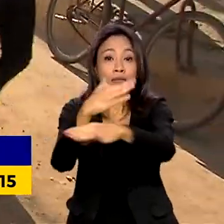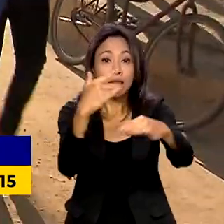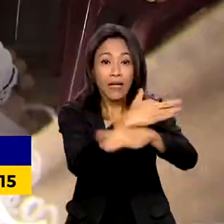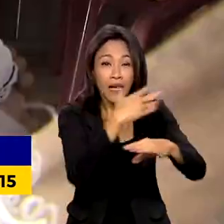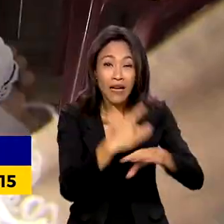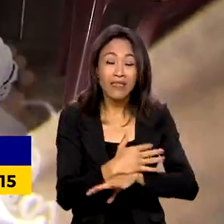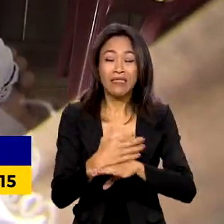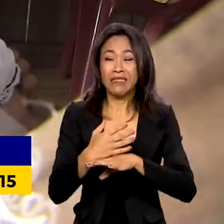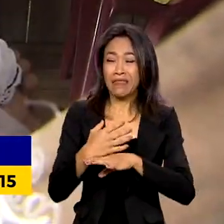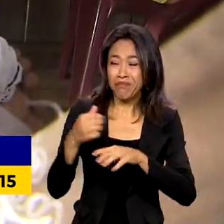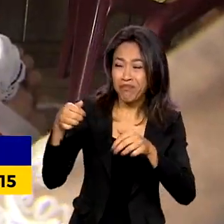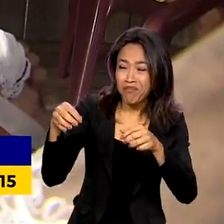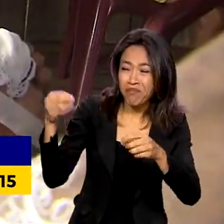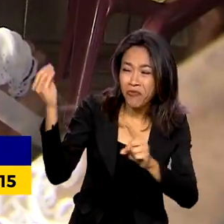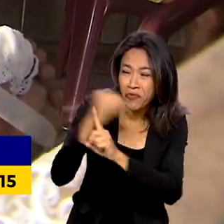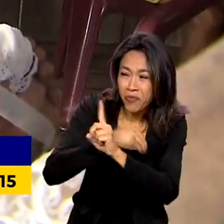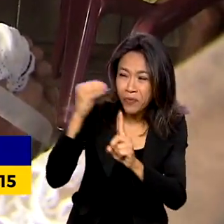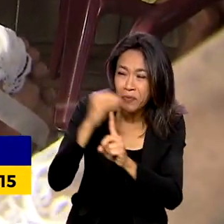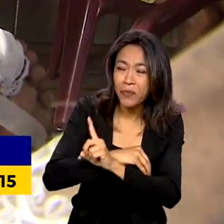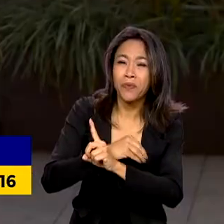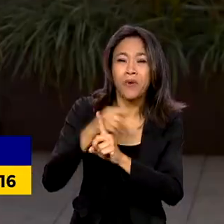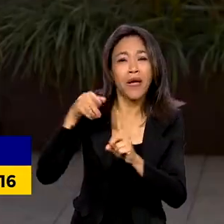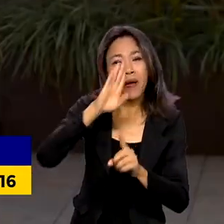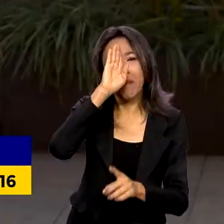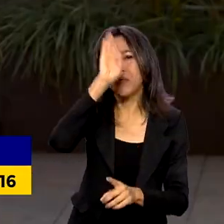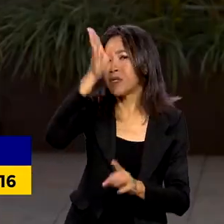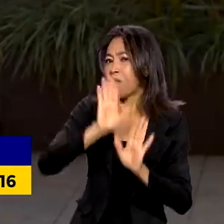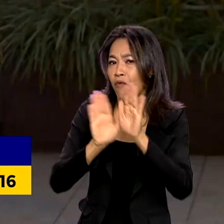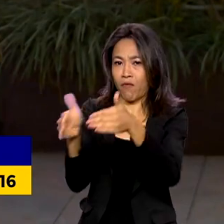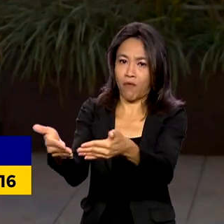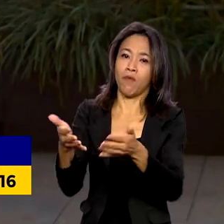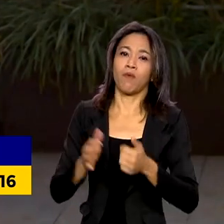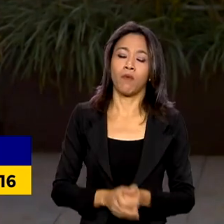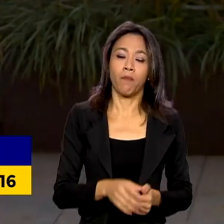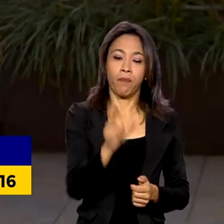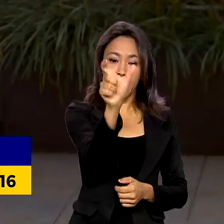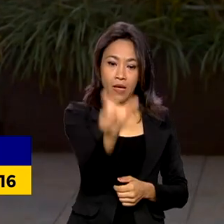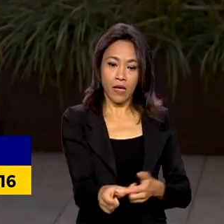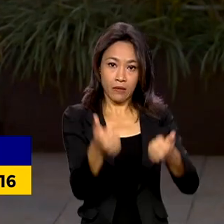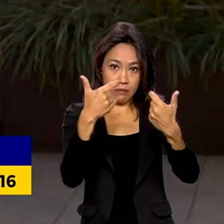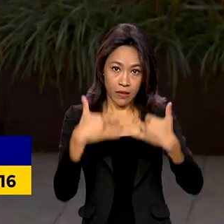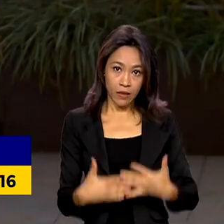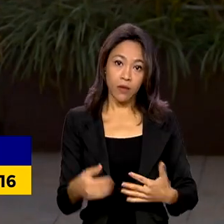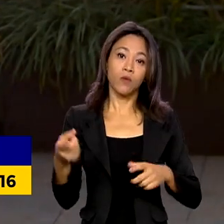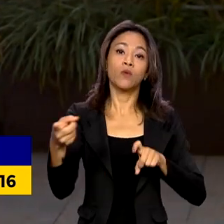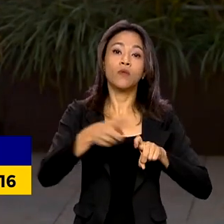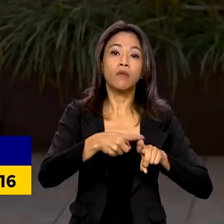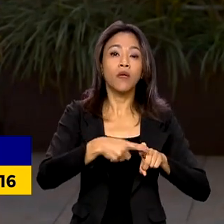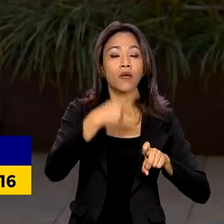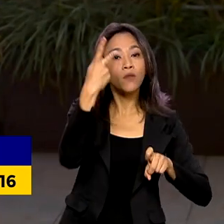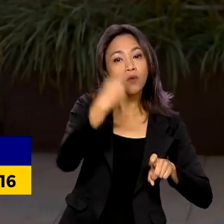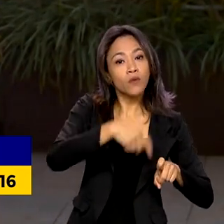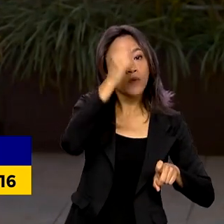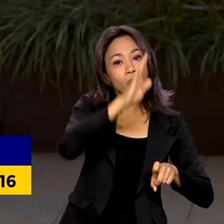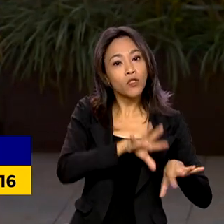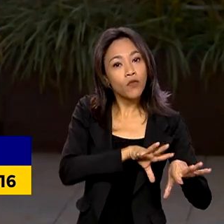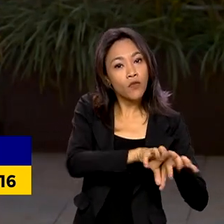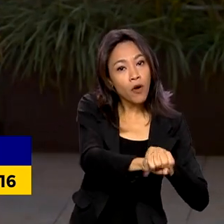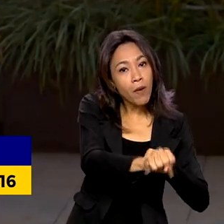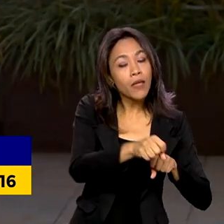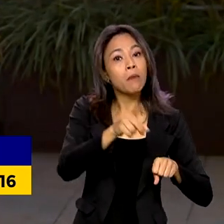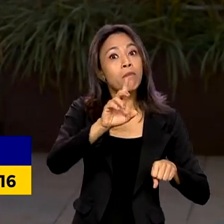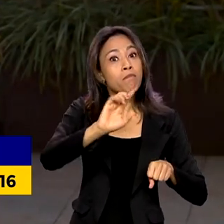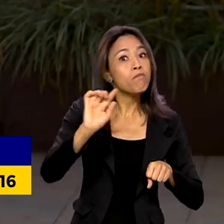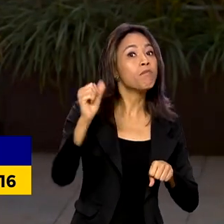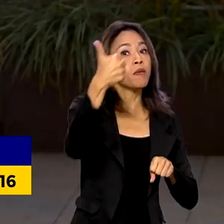vulnerabilidade social terão prioridade. Os médicos brasileiros formados no Brasil continuam tendo prioridade